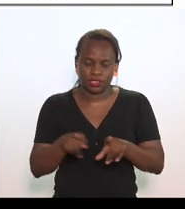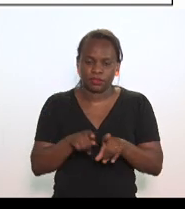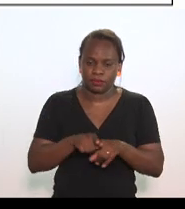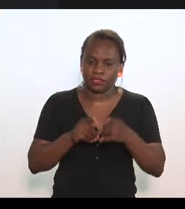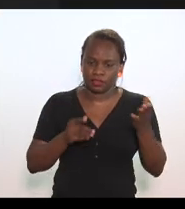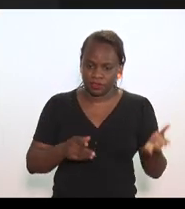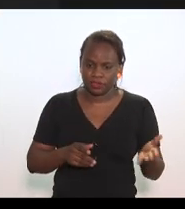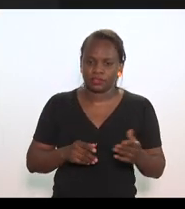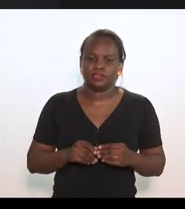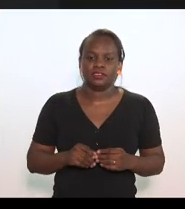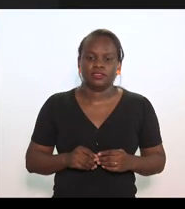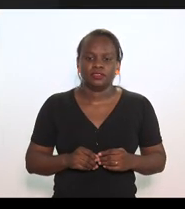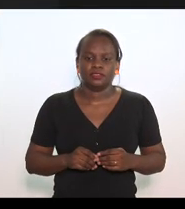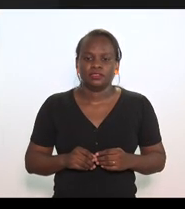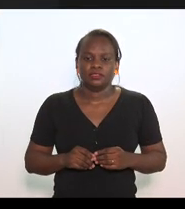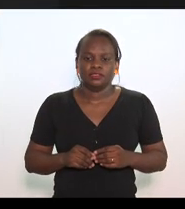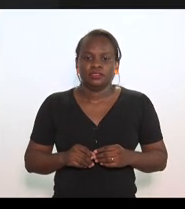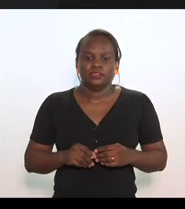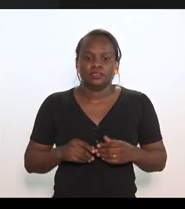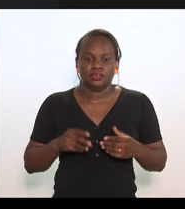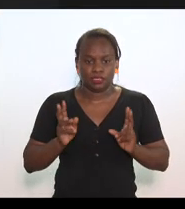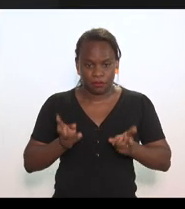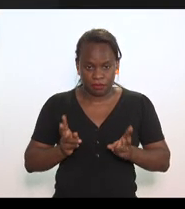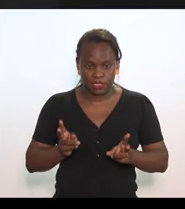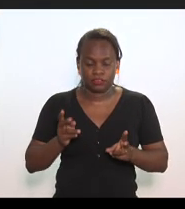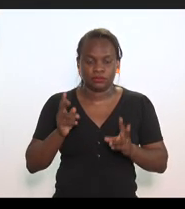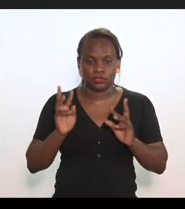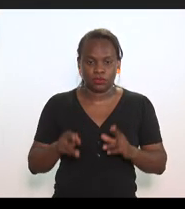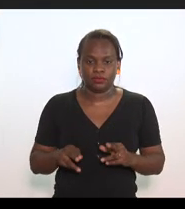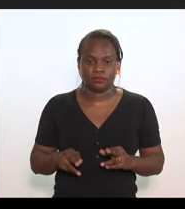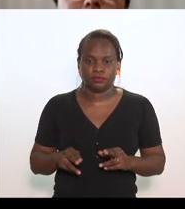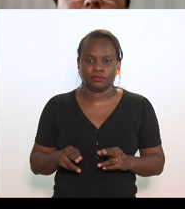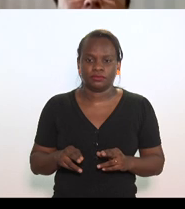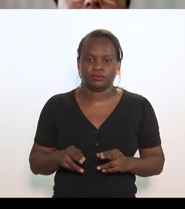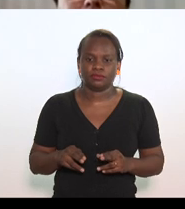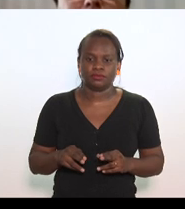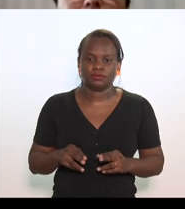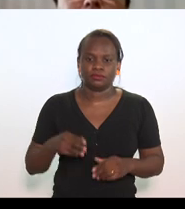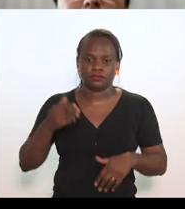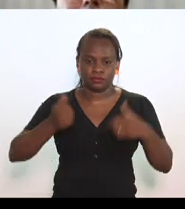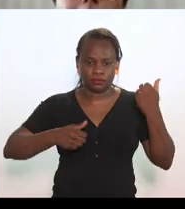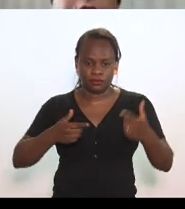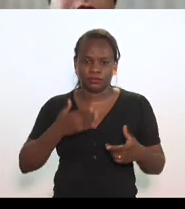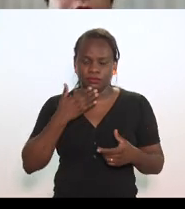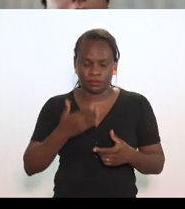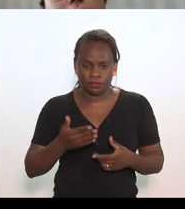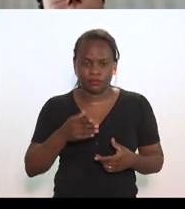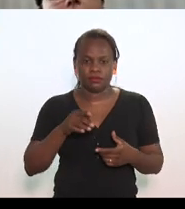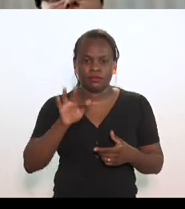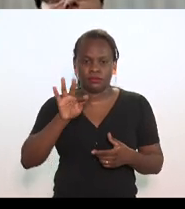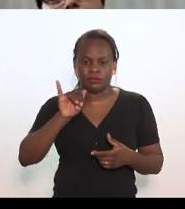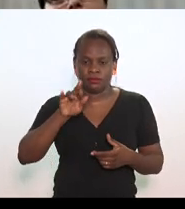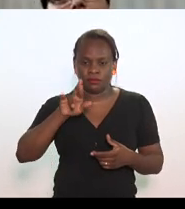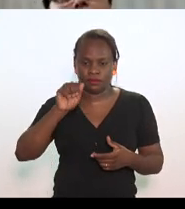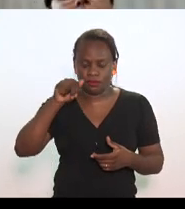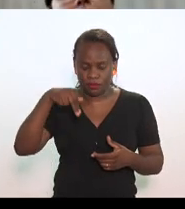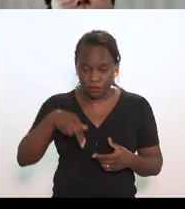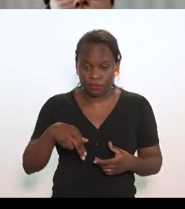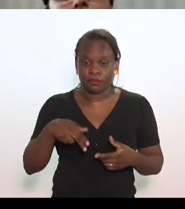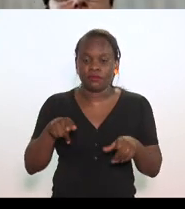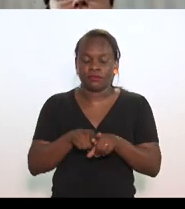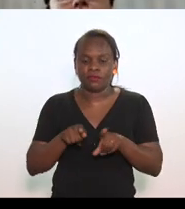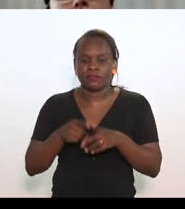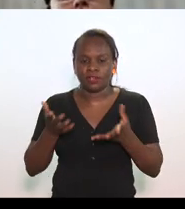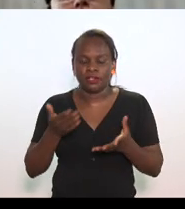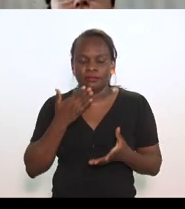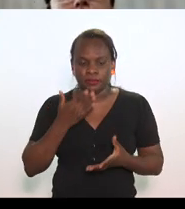vossa senhoria e nos mesmos moldes que nós solicitamos a Firjan, queríamos